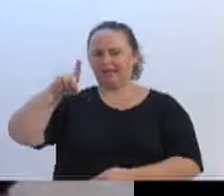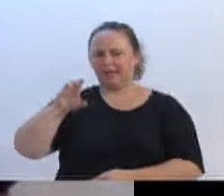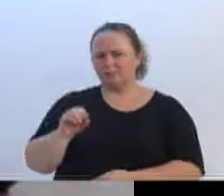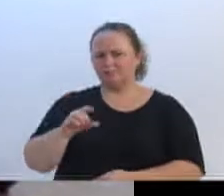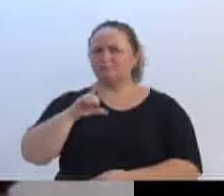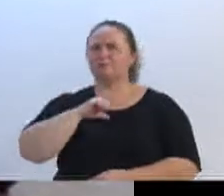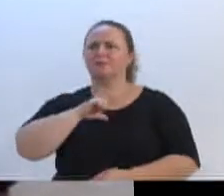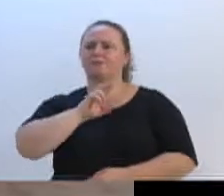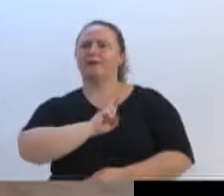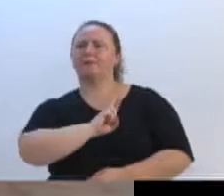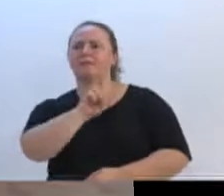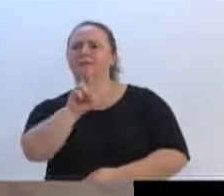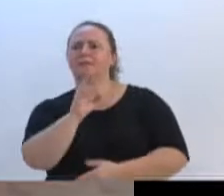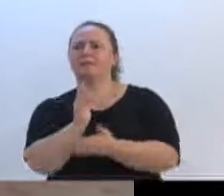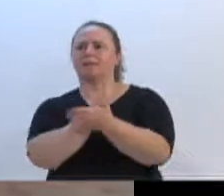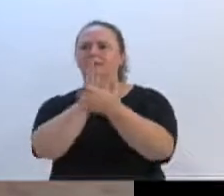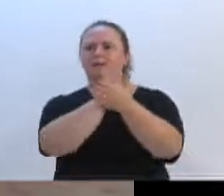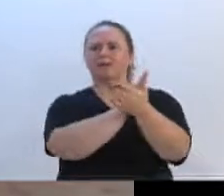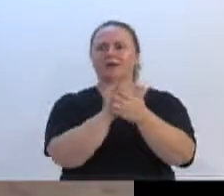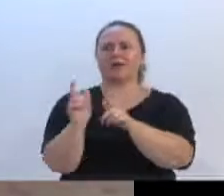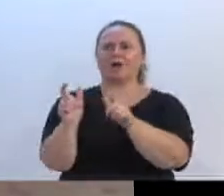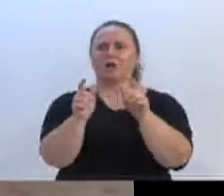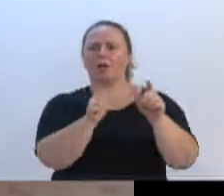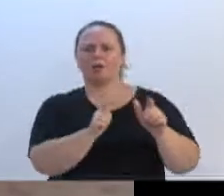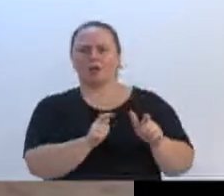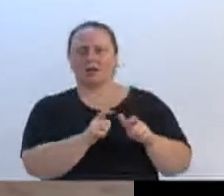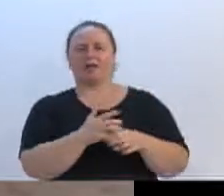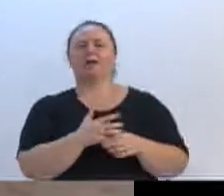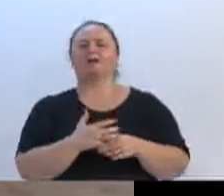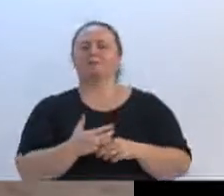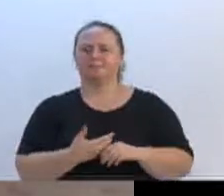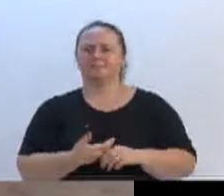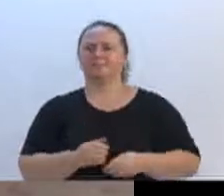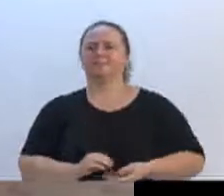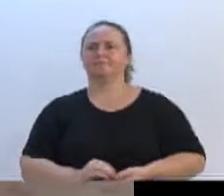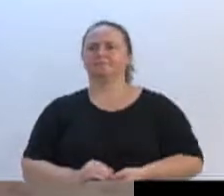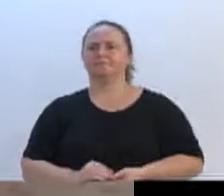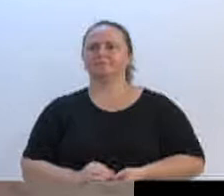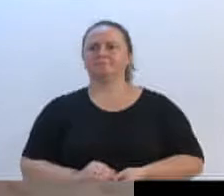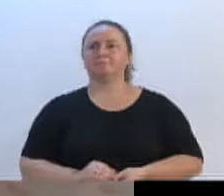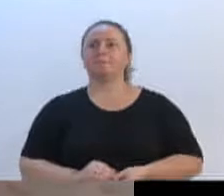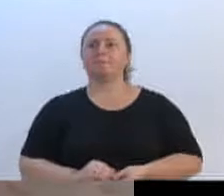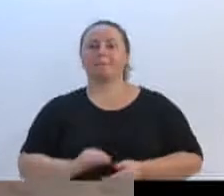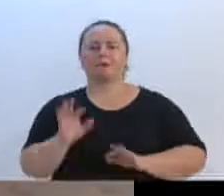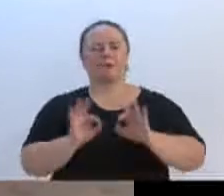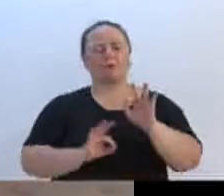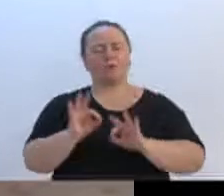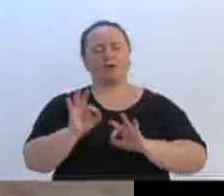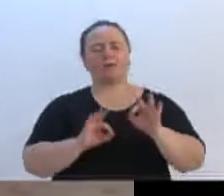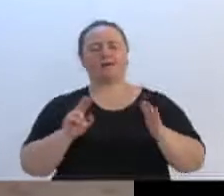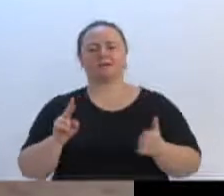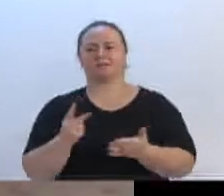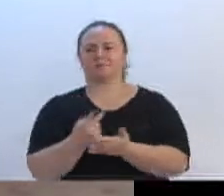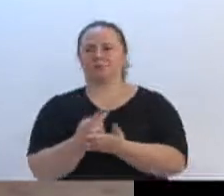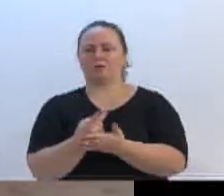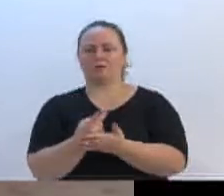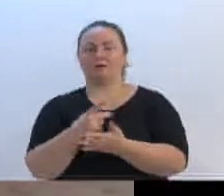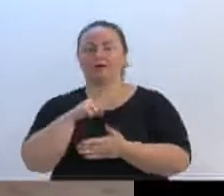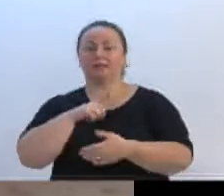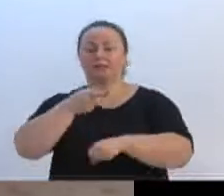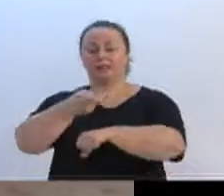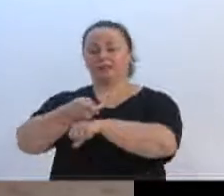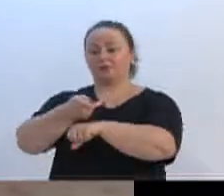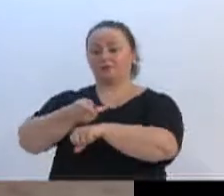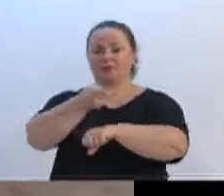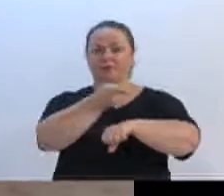amigos da equipe Sestrem, onde organizaram esse evento. E esses dois troféus foram